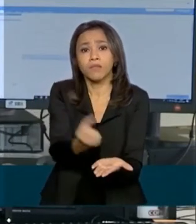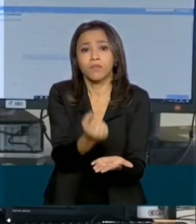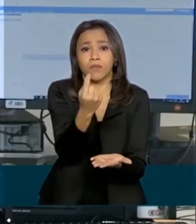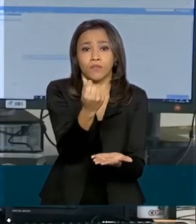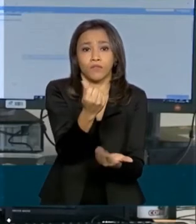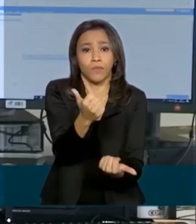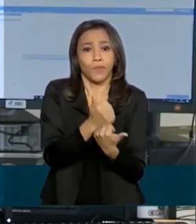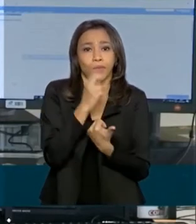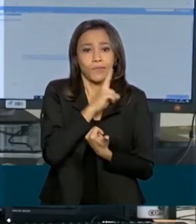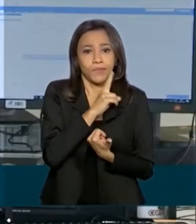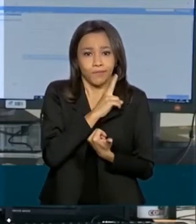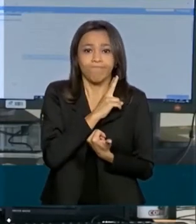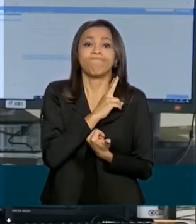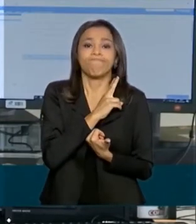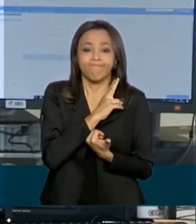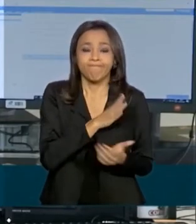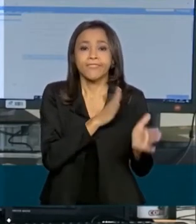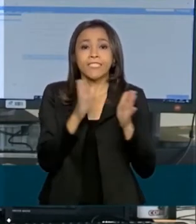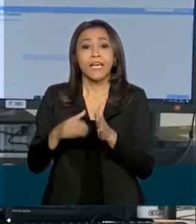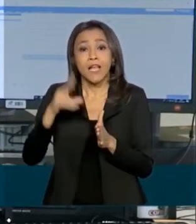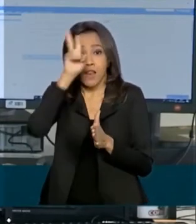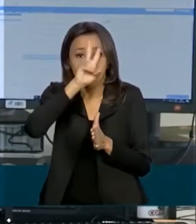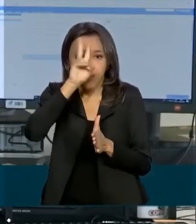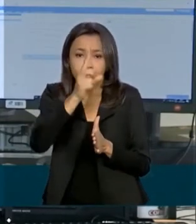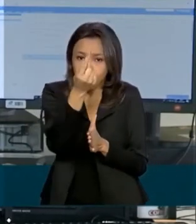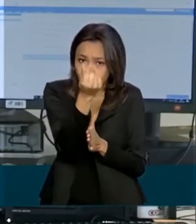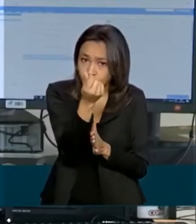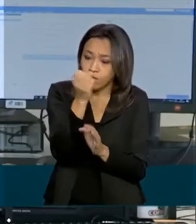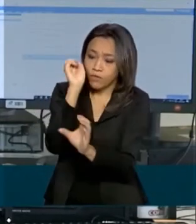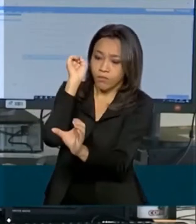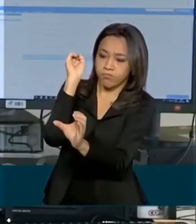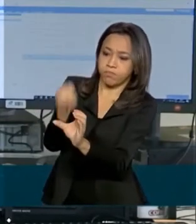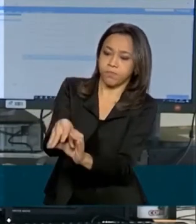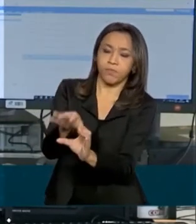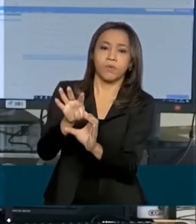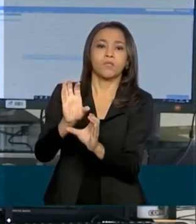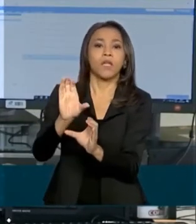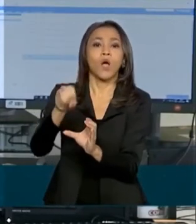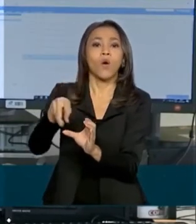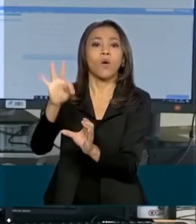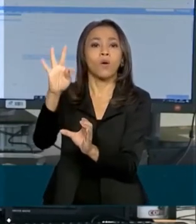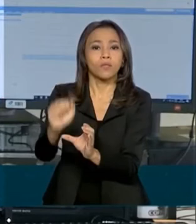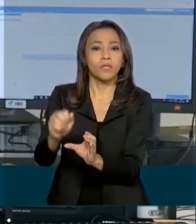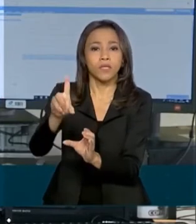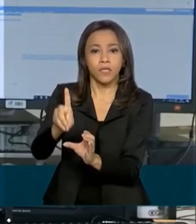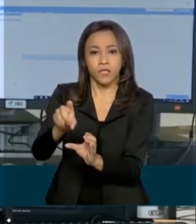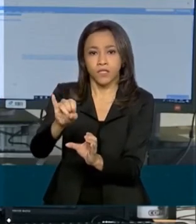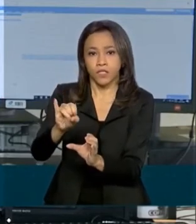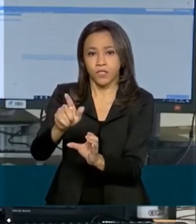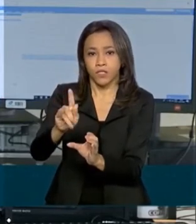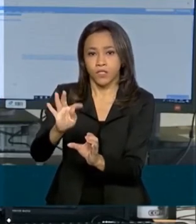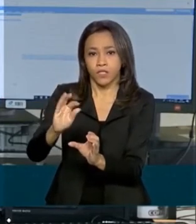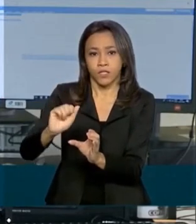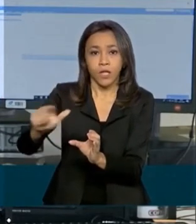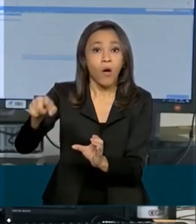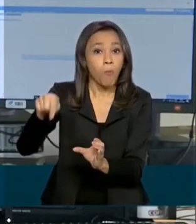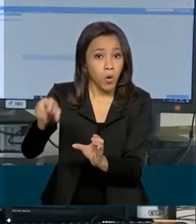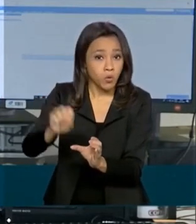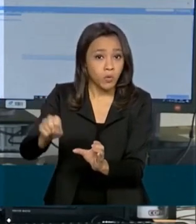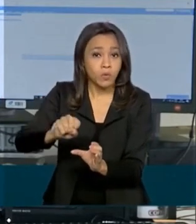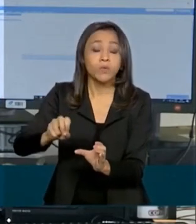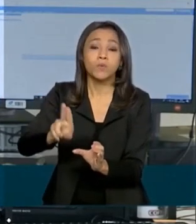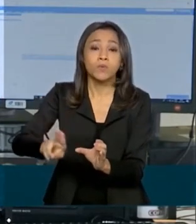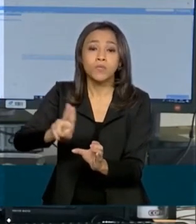É importante lembrar que o dinheiro fica disponível na conta digital. Então, ele pode ser usado para fazer compras e pagar